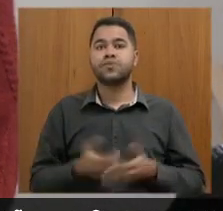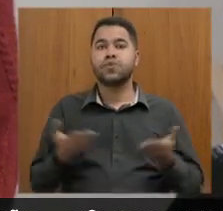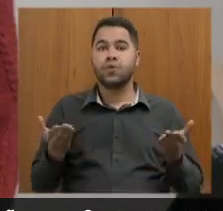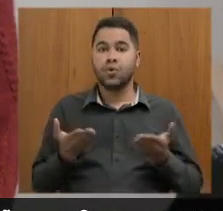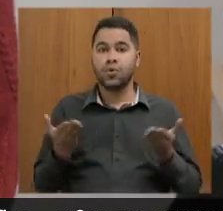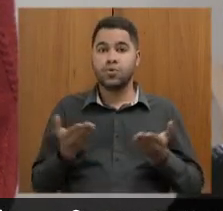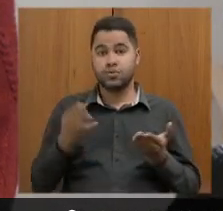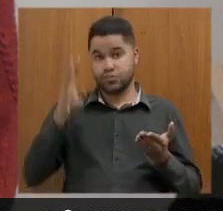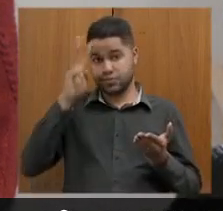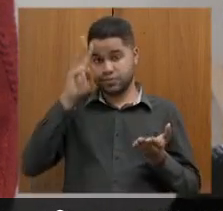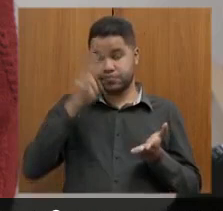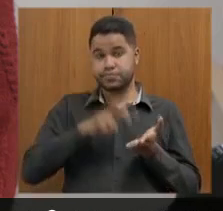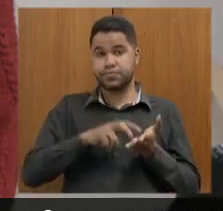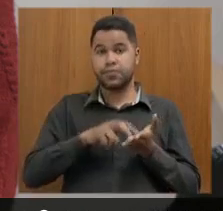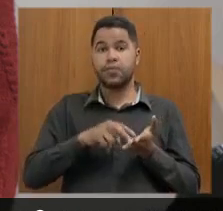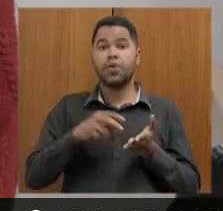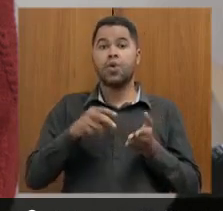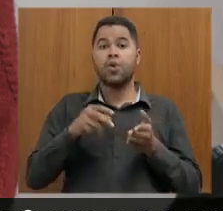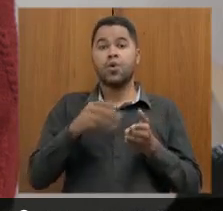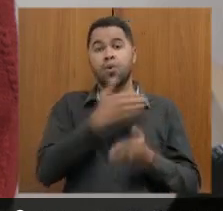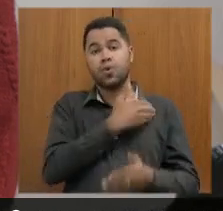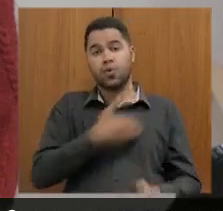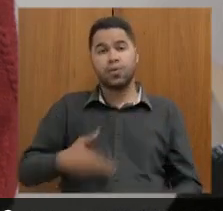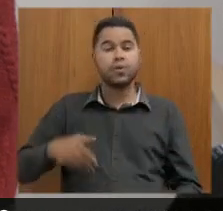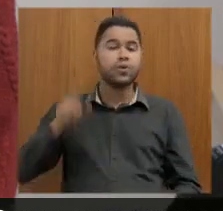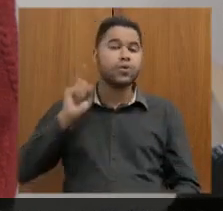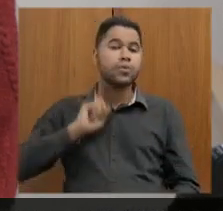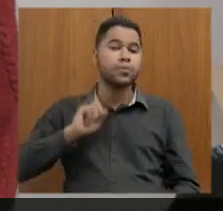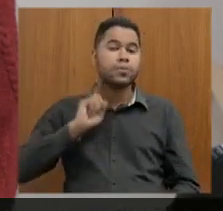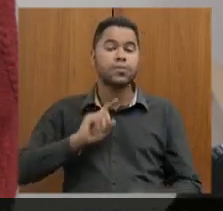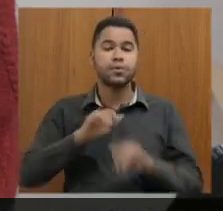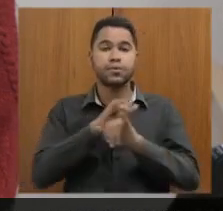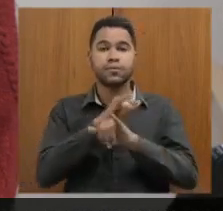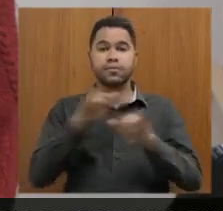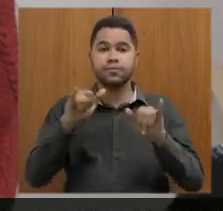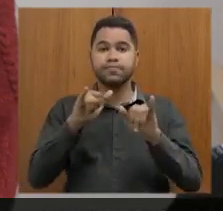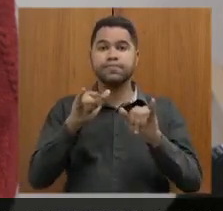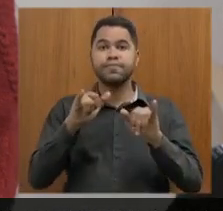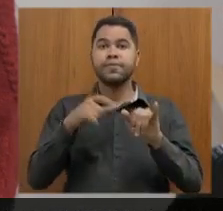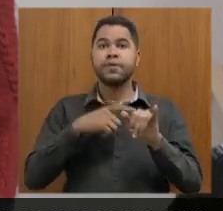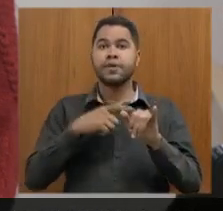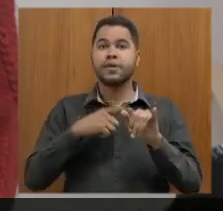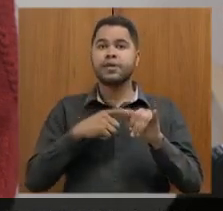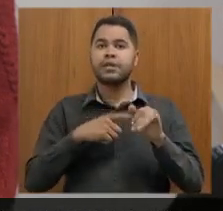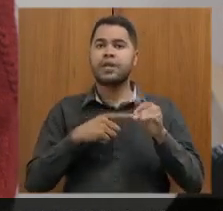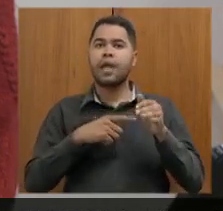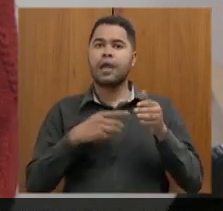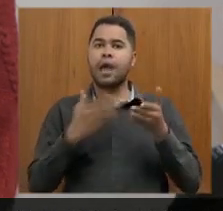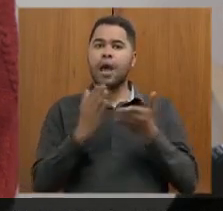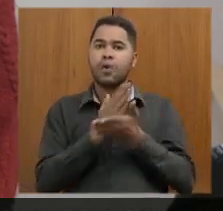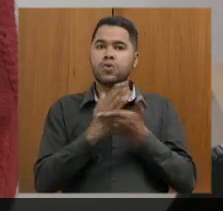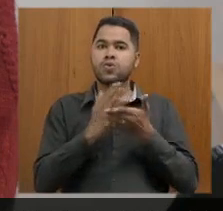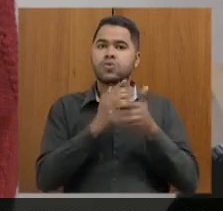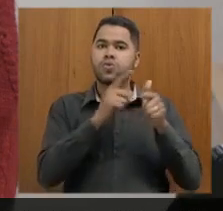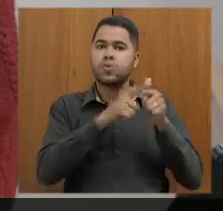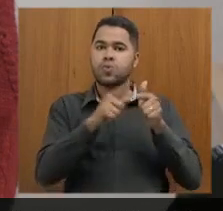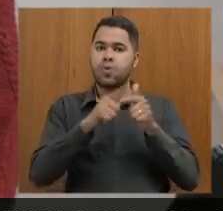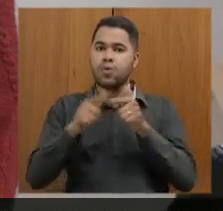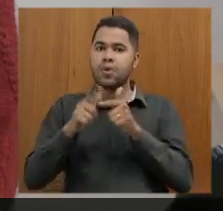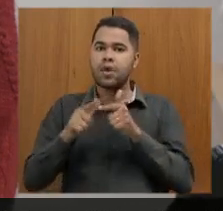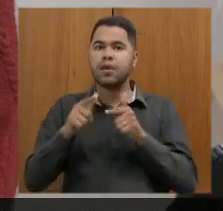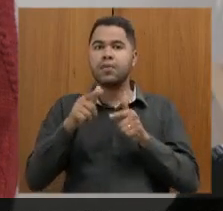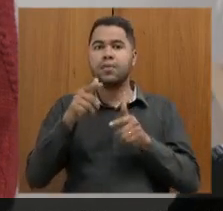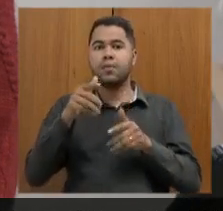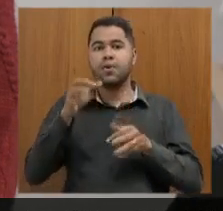terça-feira, o governador de Minas Gerais diz que tem amarras judiciais para aumentar